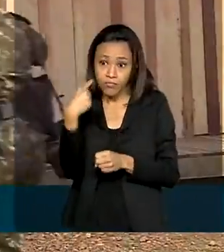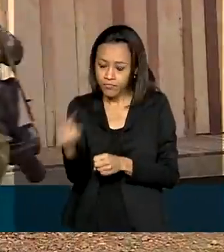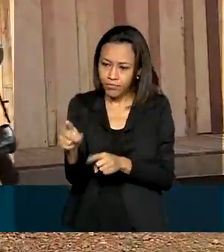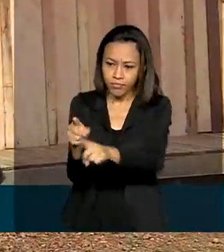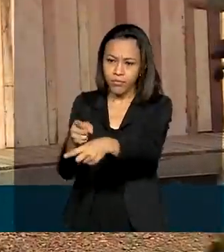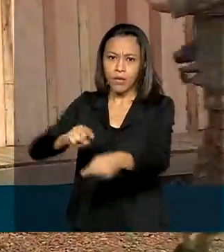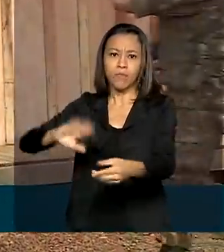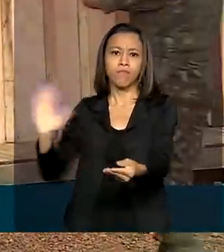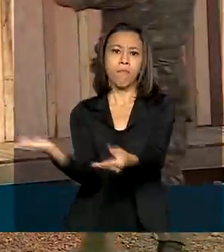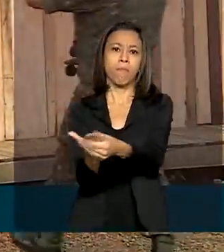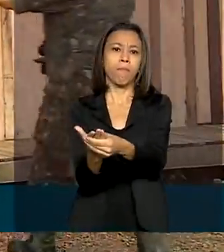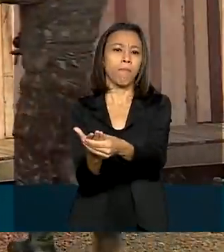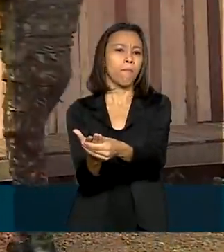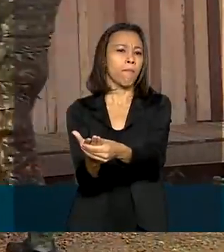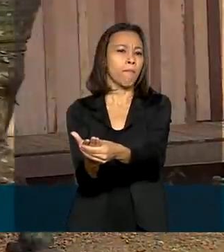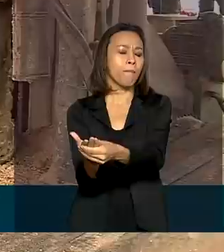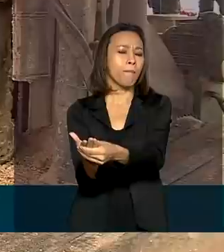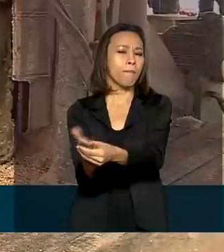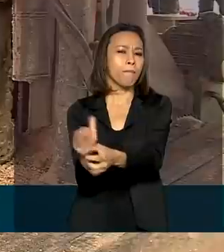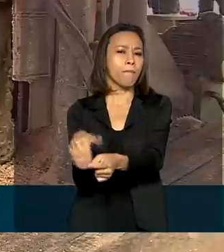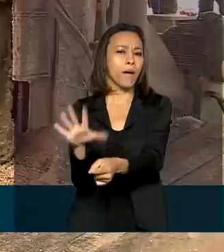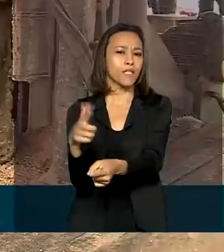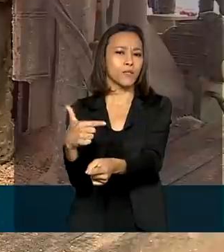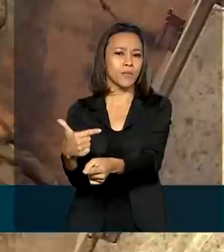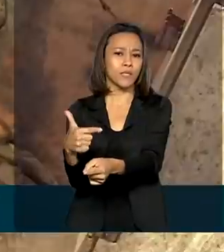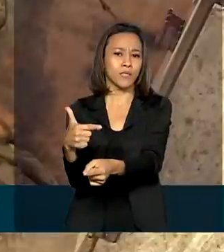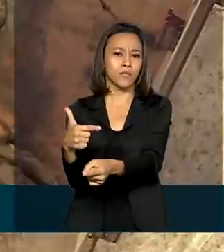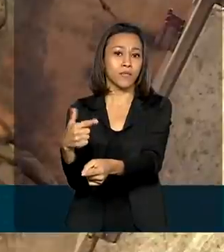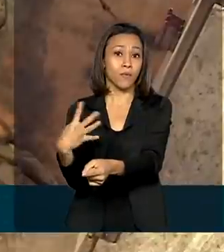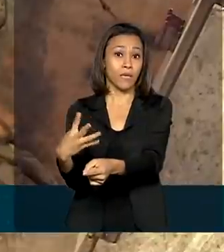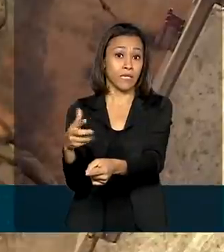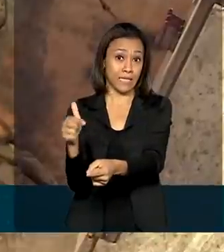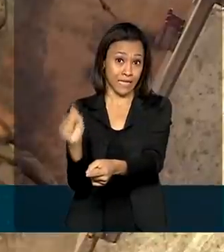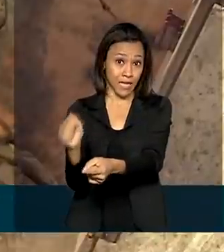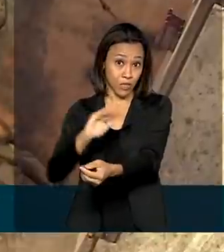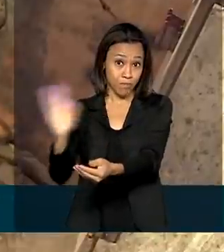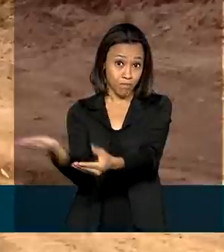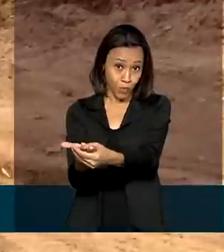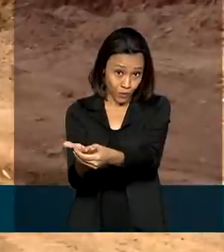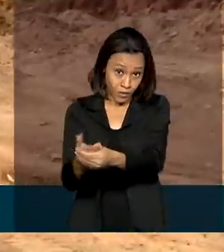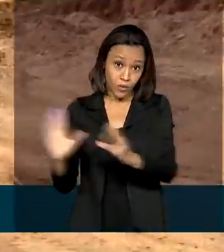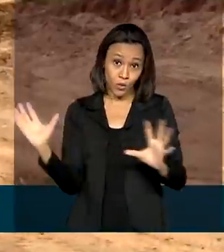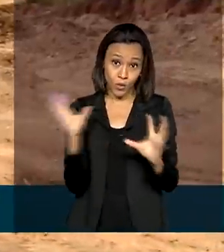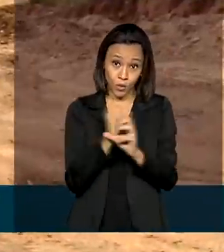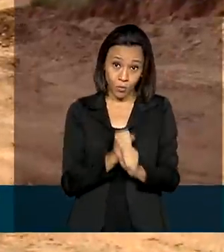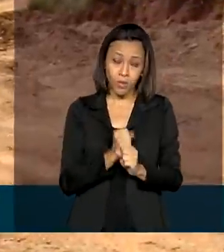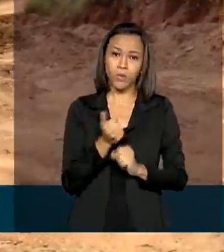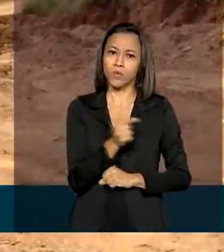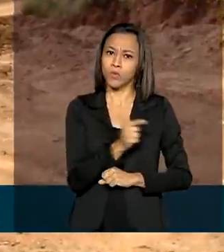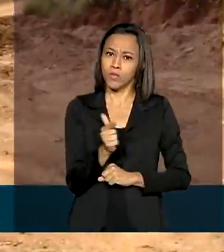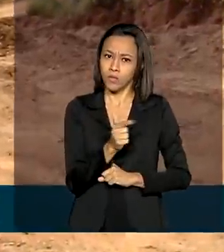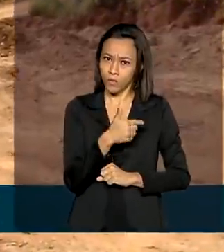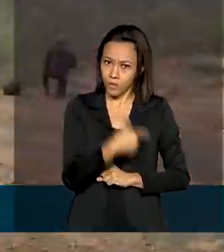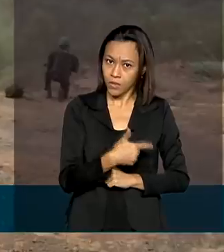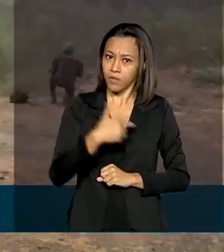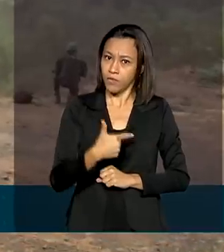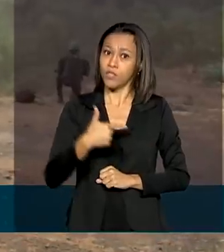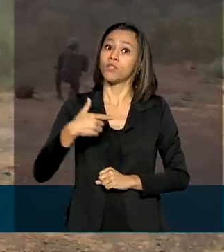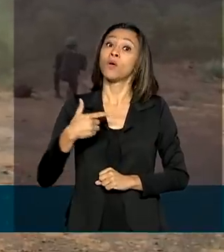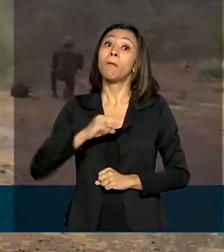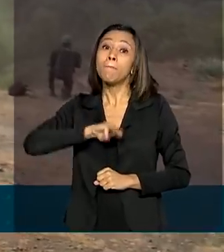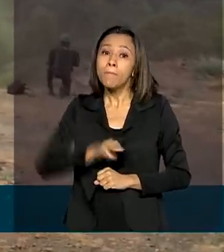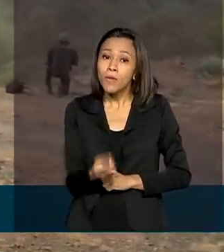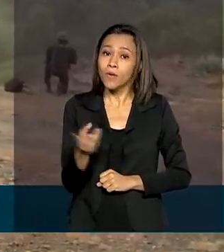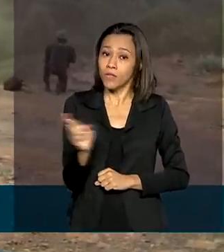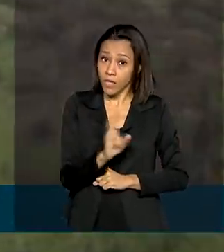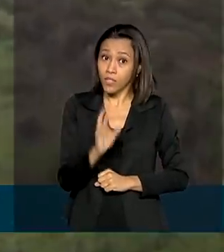mais de 247 multas, contabilizando 222 milhões de reais. Foram também aplicadas